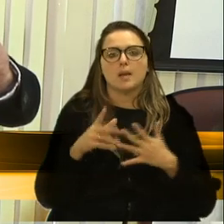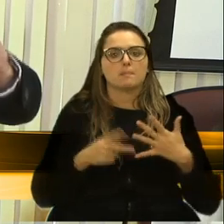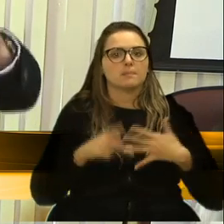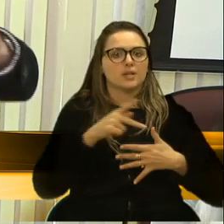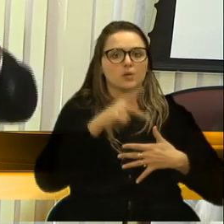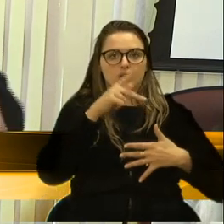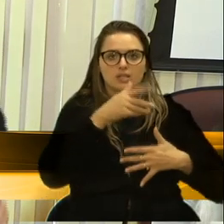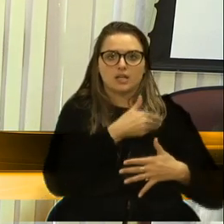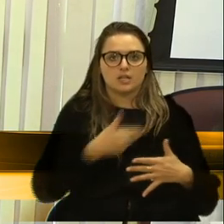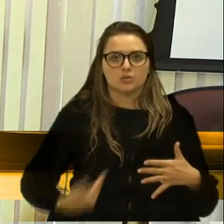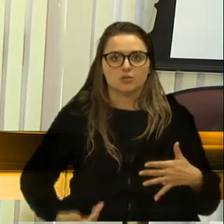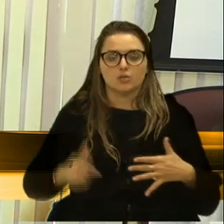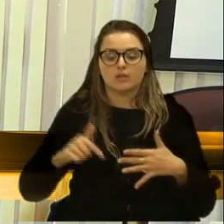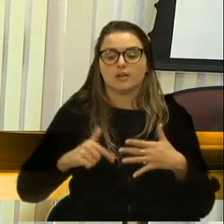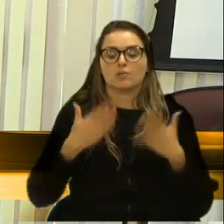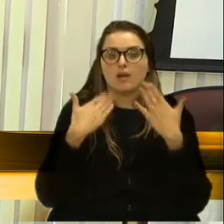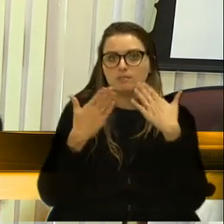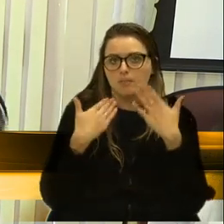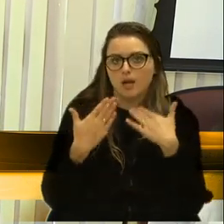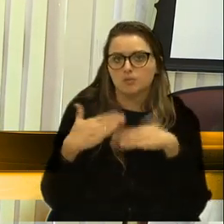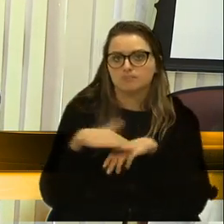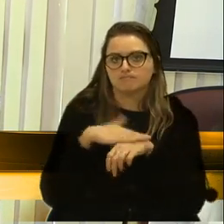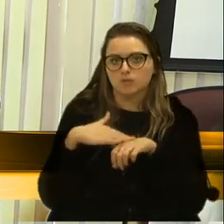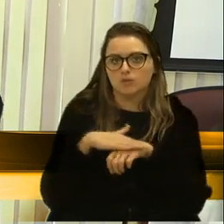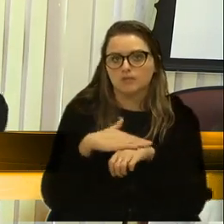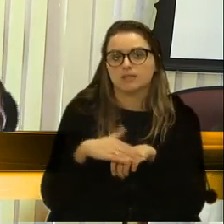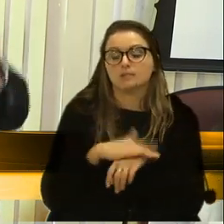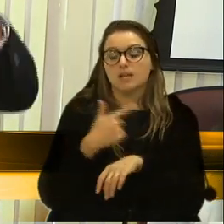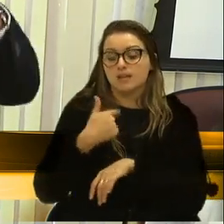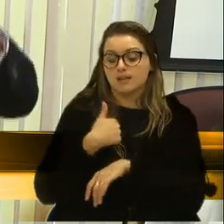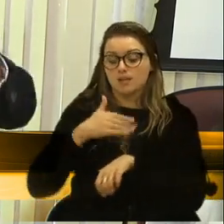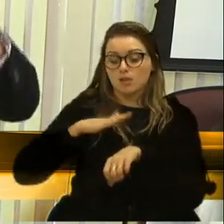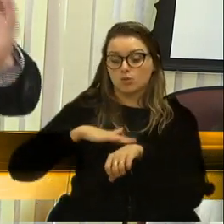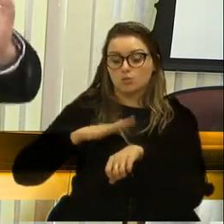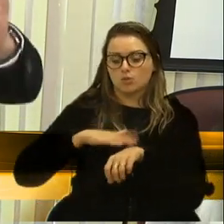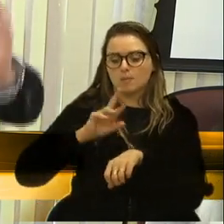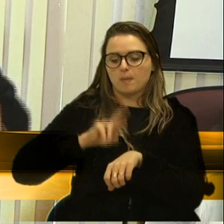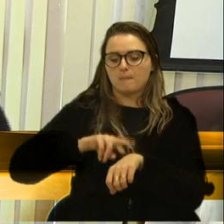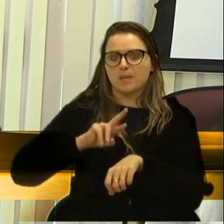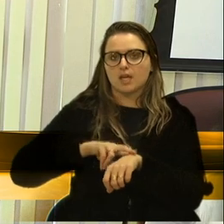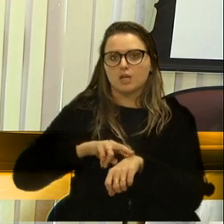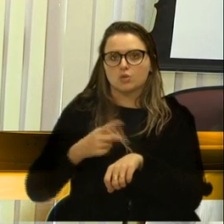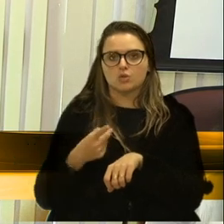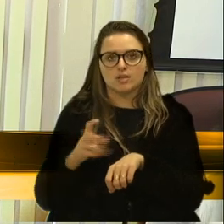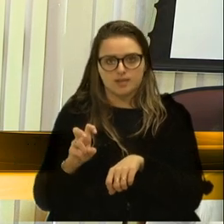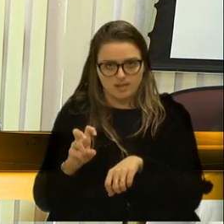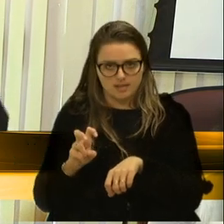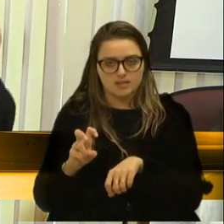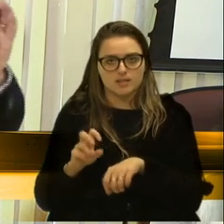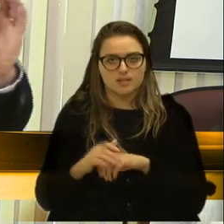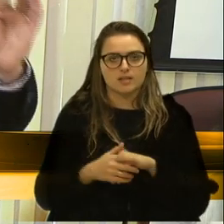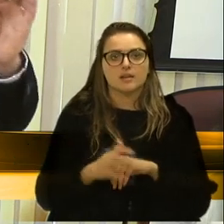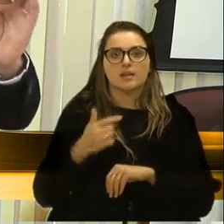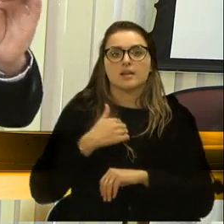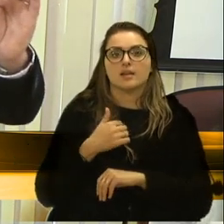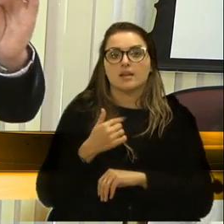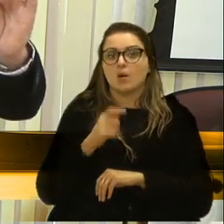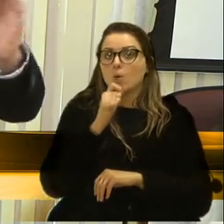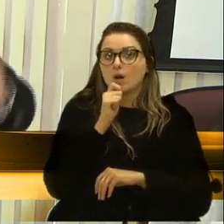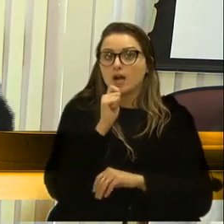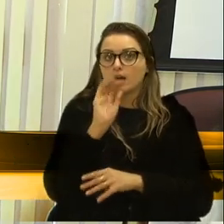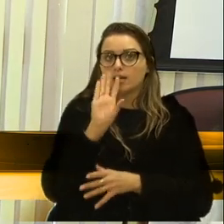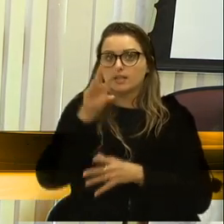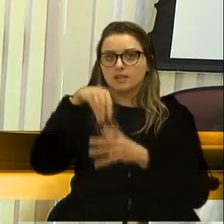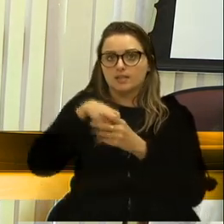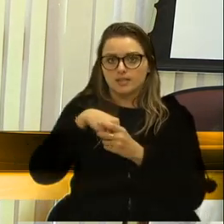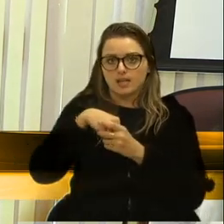é o diálogo. E eu, naquele momento, meio-dia e 15, colegas vereadores, estava ainda no gabinete